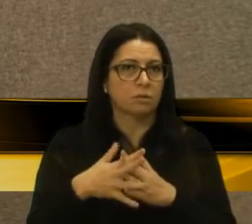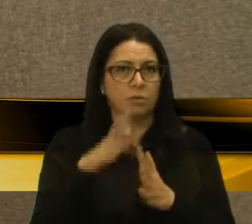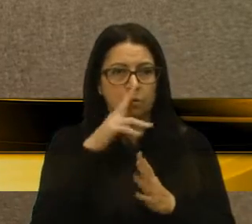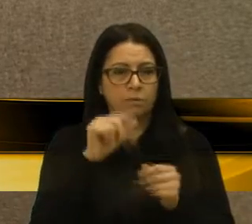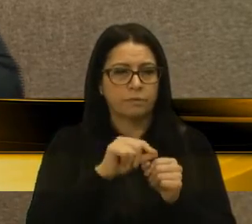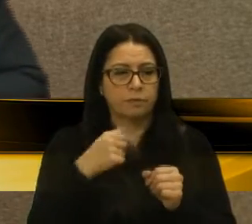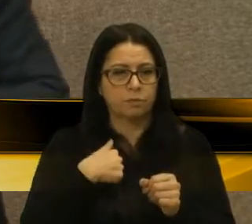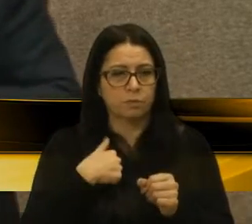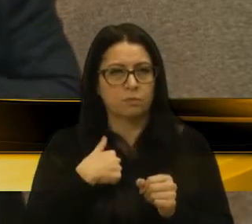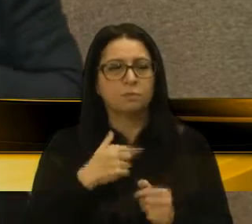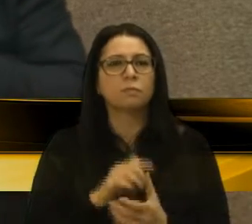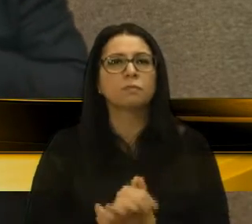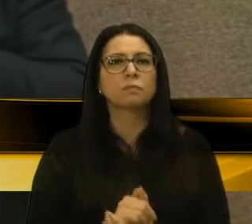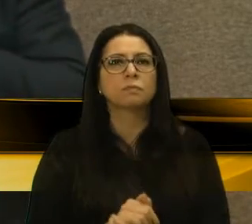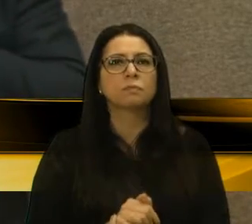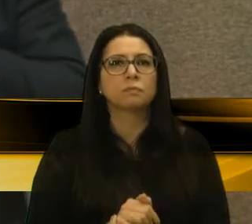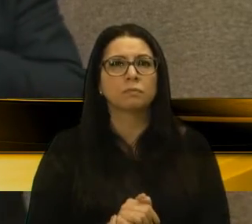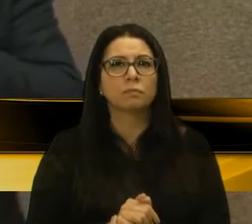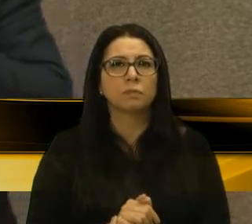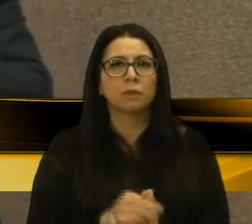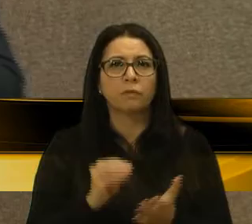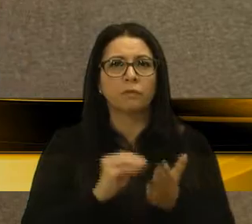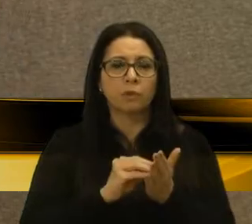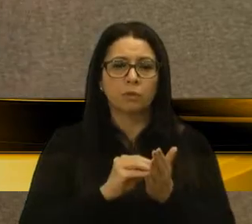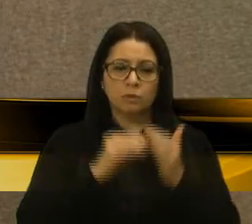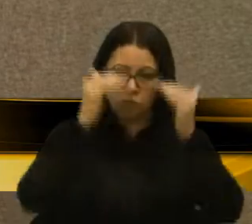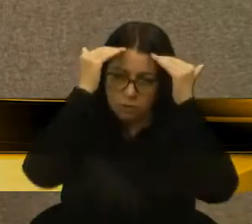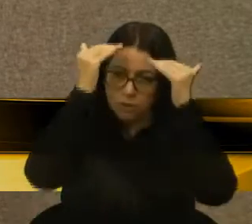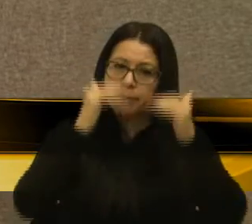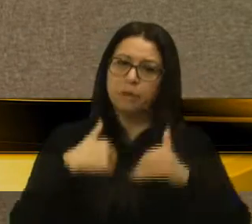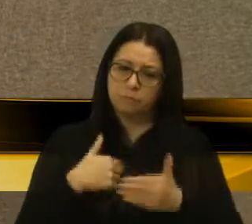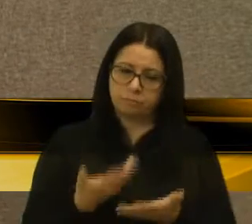a senhora está fazendo comigo. Isso é uma falta de respeito.